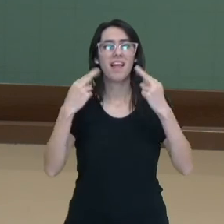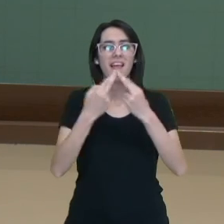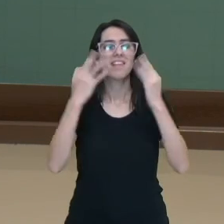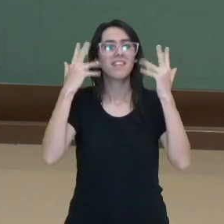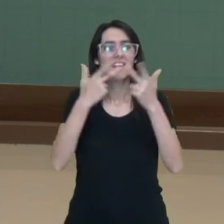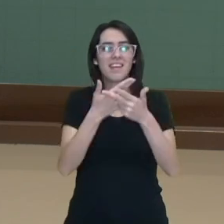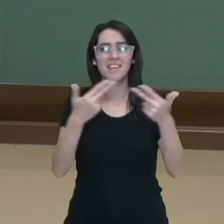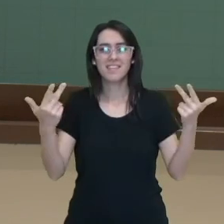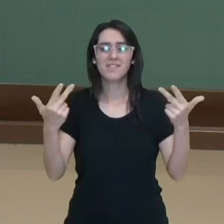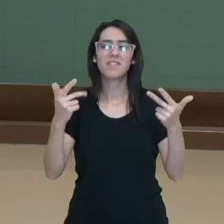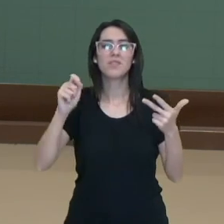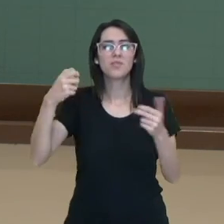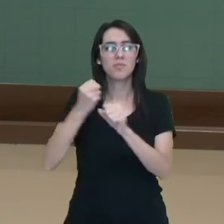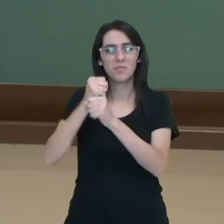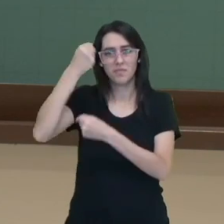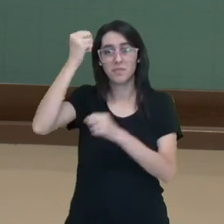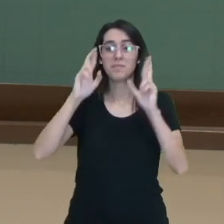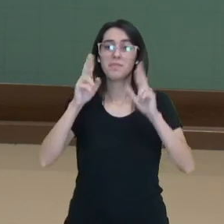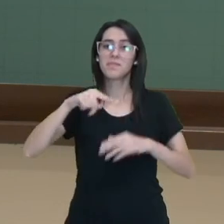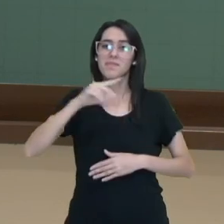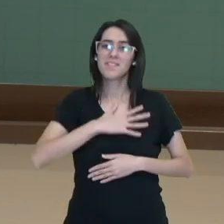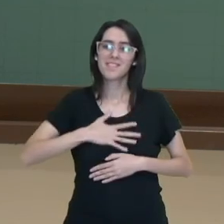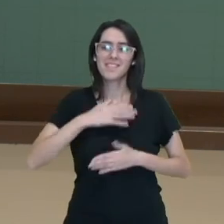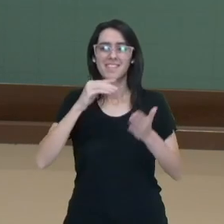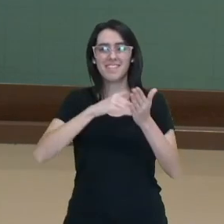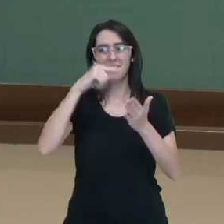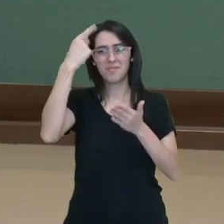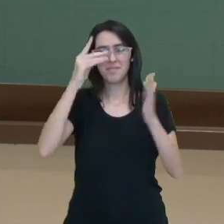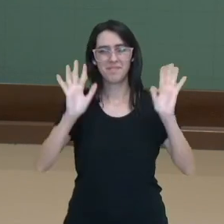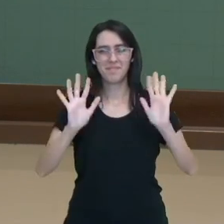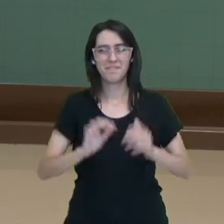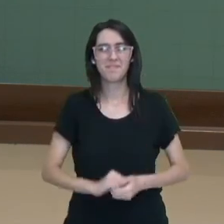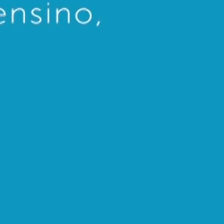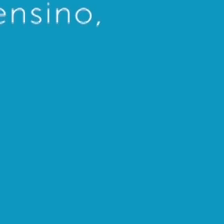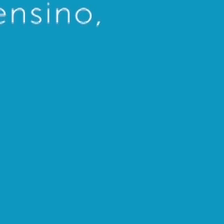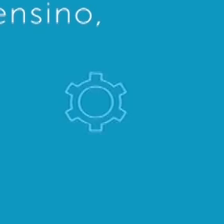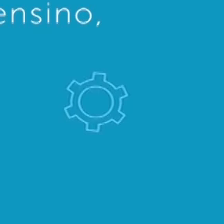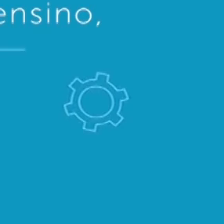animal, sobre os vertebrados, espero que vocês tenham gostado e até breve!